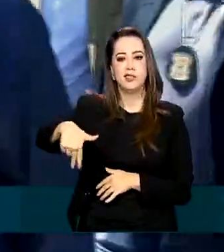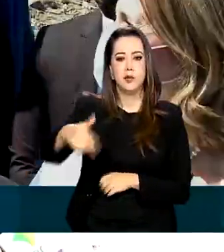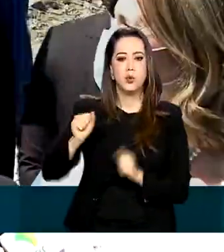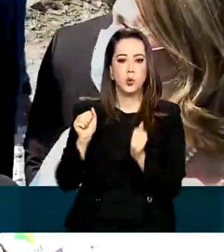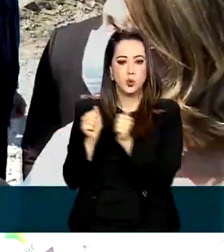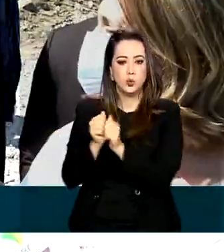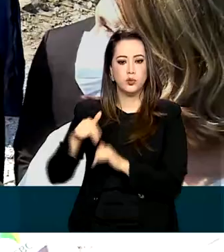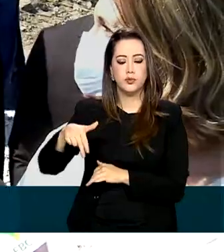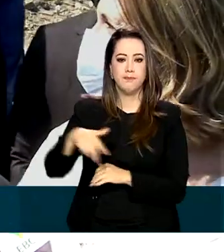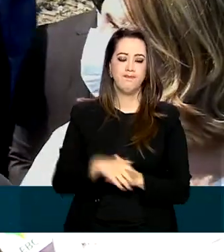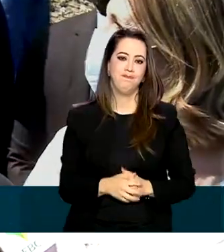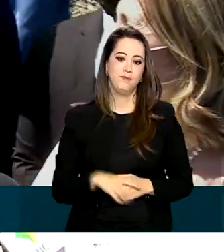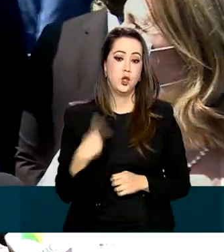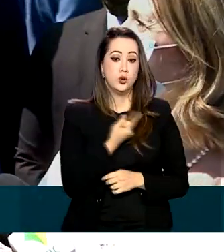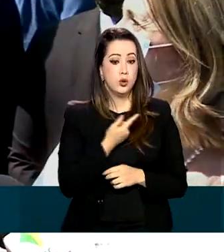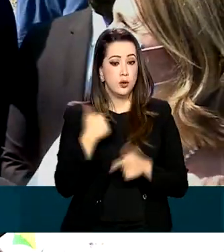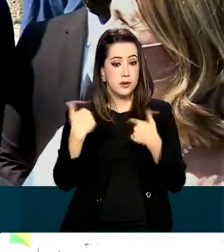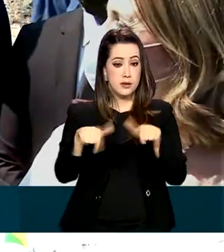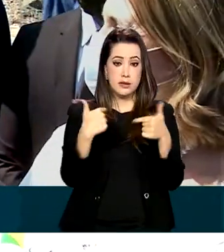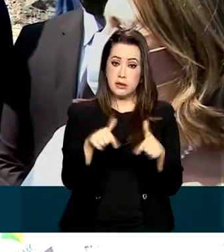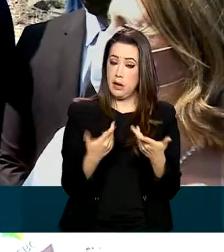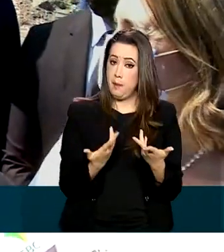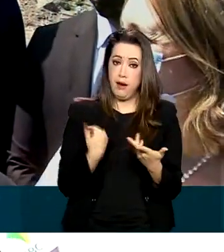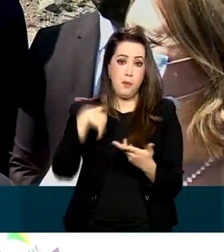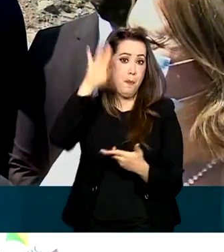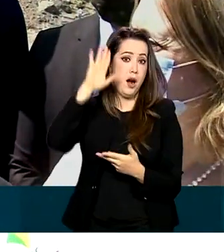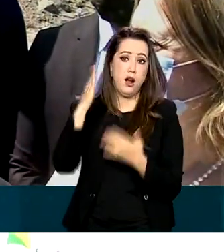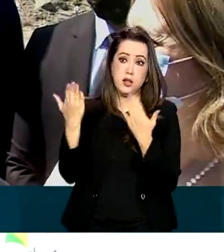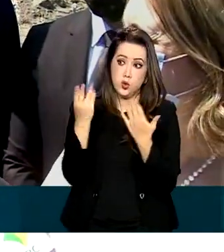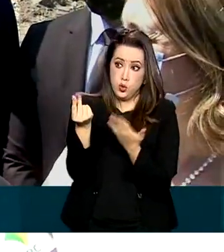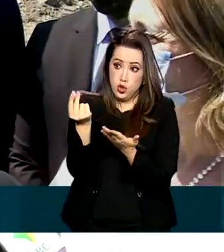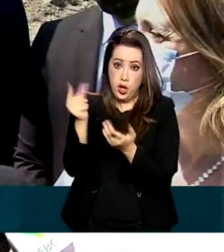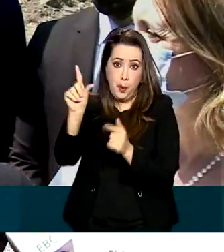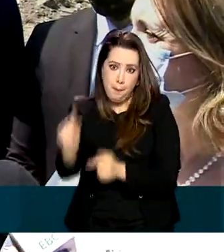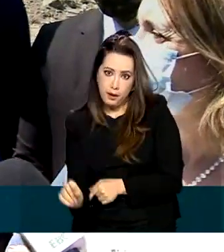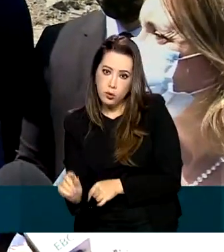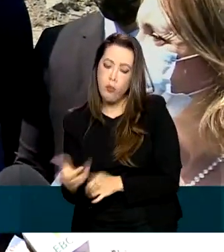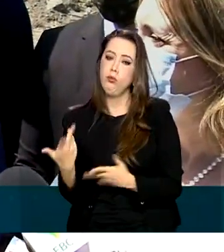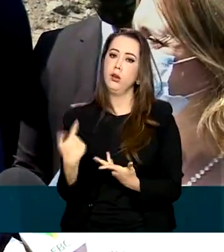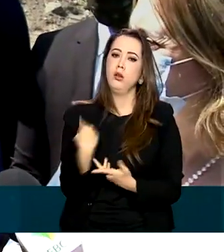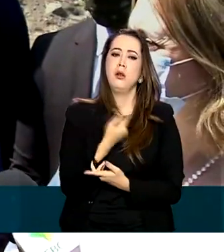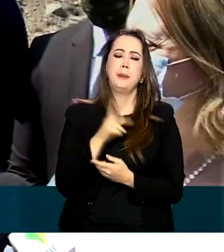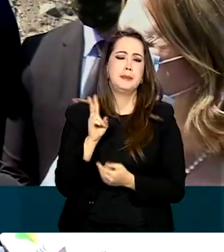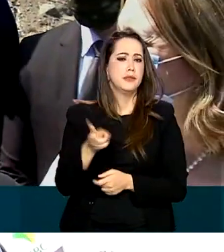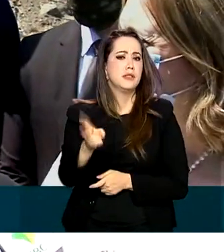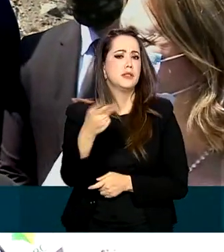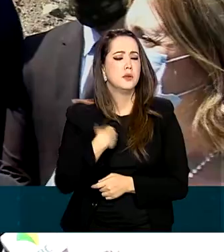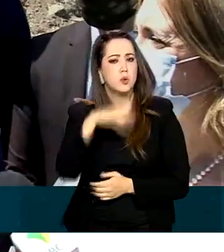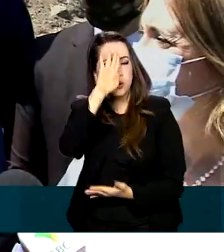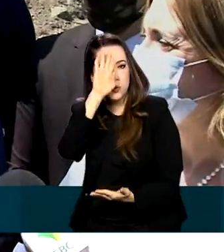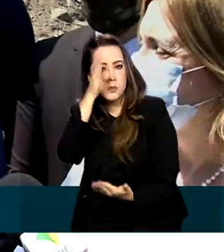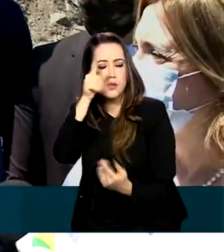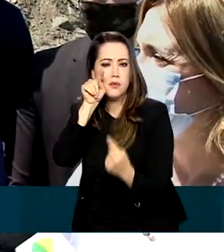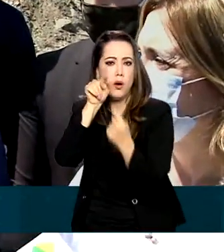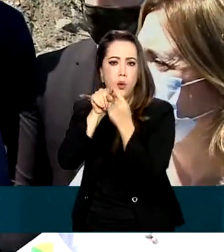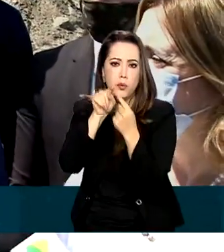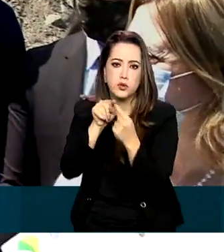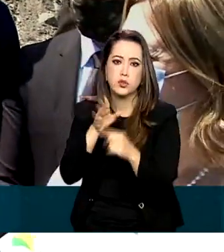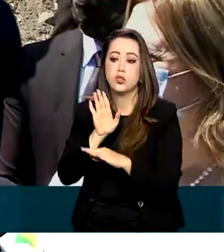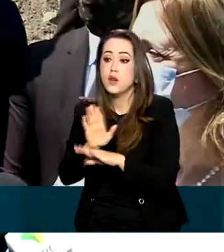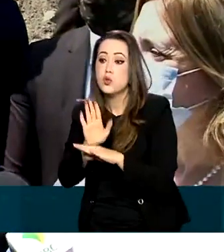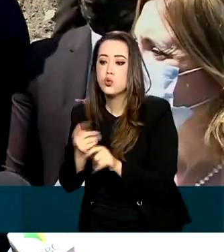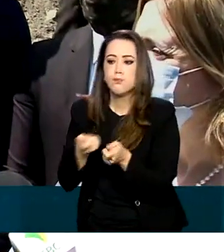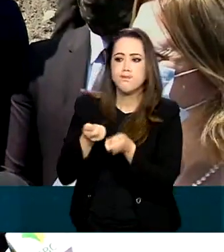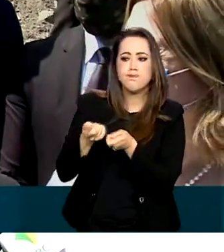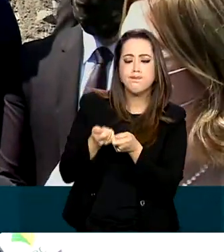ponte. Estamos fazendo trabalho com menos recursos que anos anteriores, mas obviamente a gente sempre prioriza, ajuda a fiscalizar